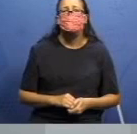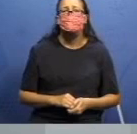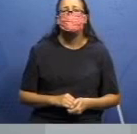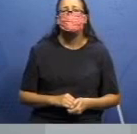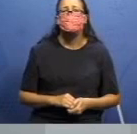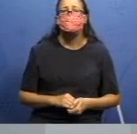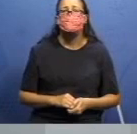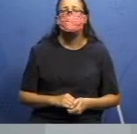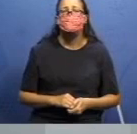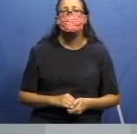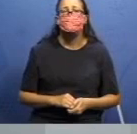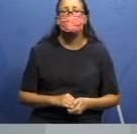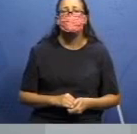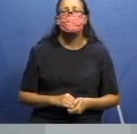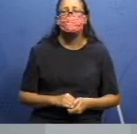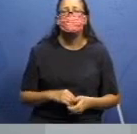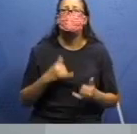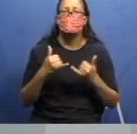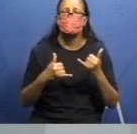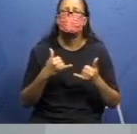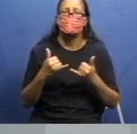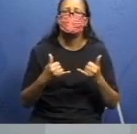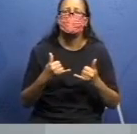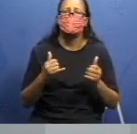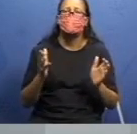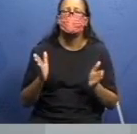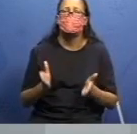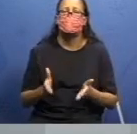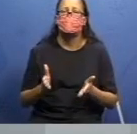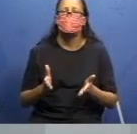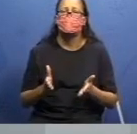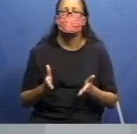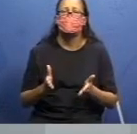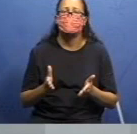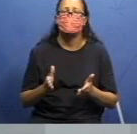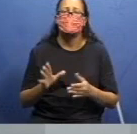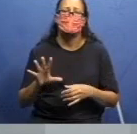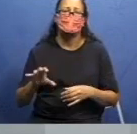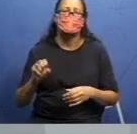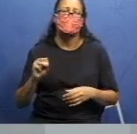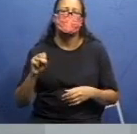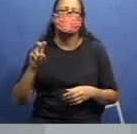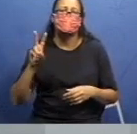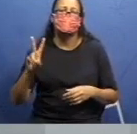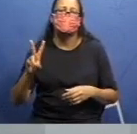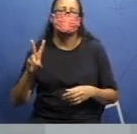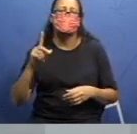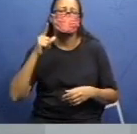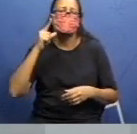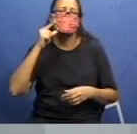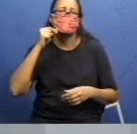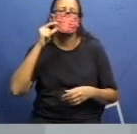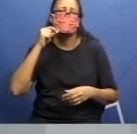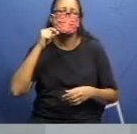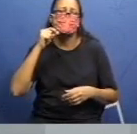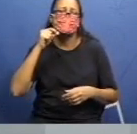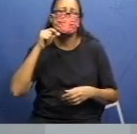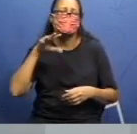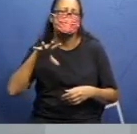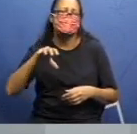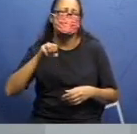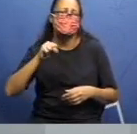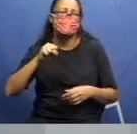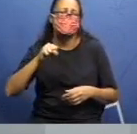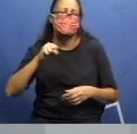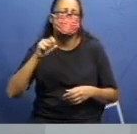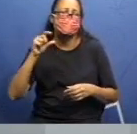Vamos fazer aqui um pouquinho para nós vermos como que funciona. Então, aqui eu vou pegar os dois lápis, e nós vamos tentar pescar as tampinhas aqui. Eu vou escolher a